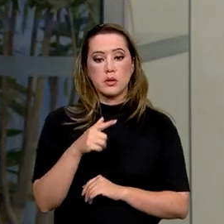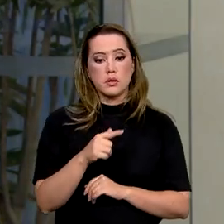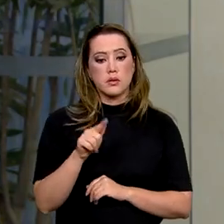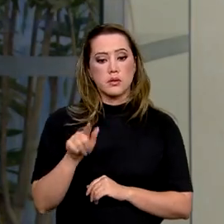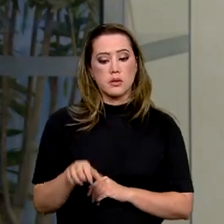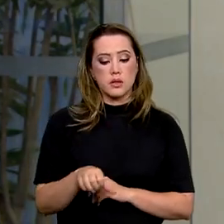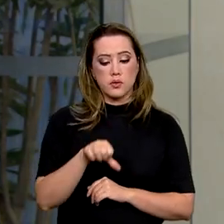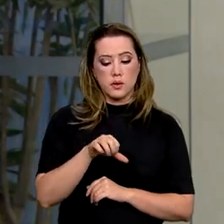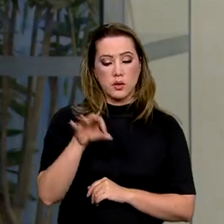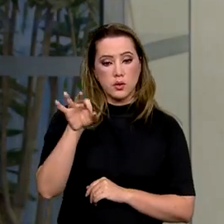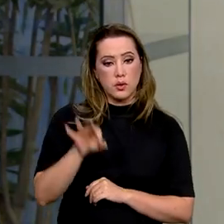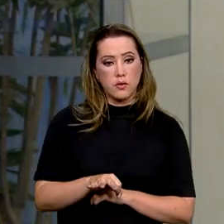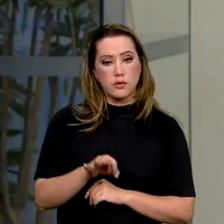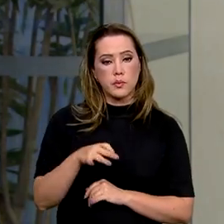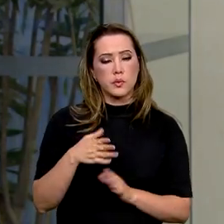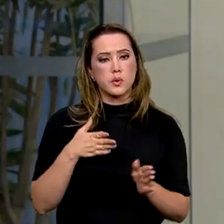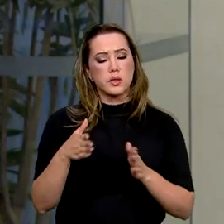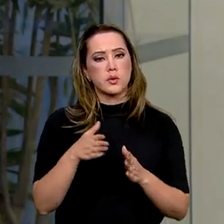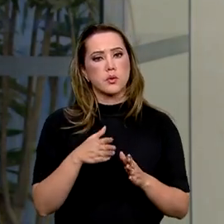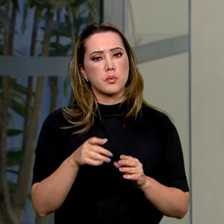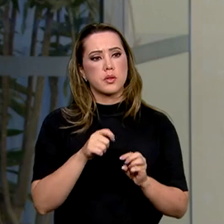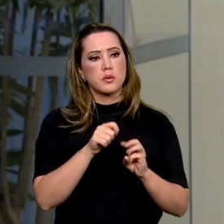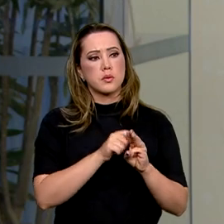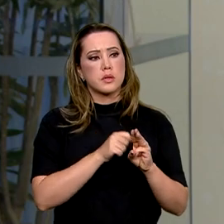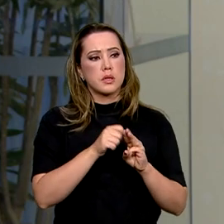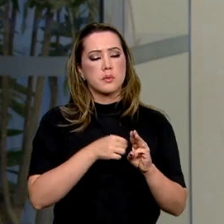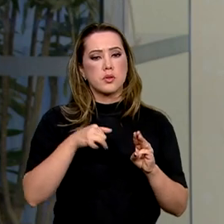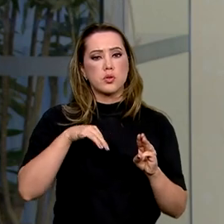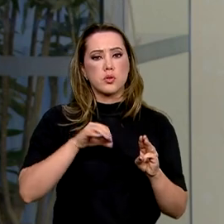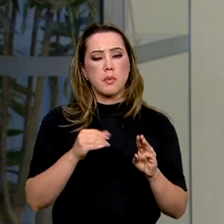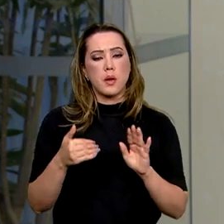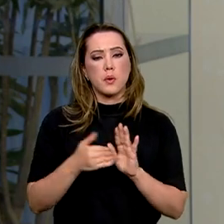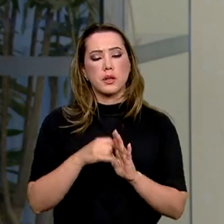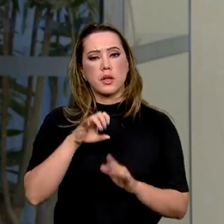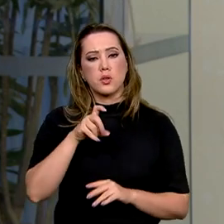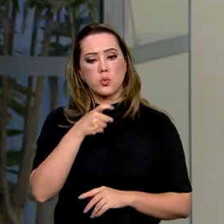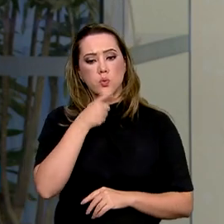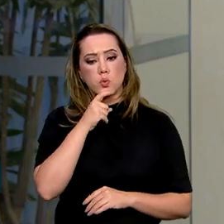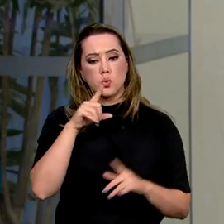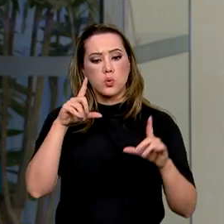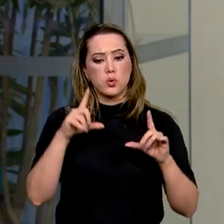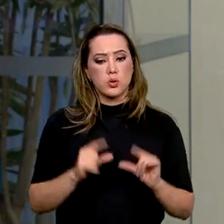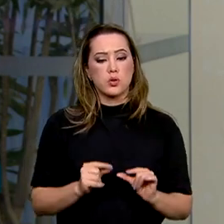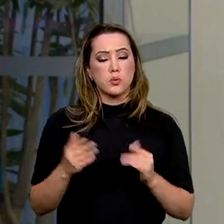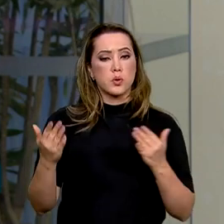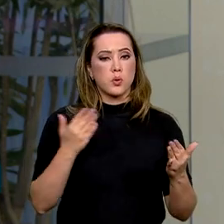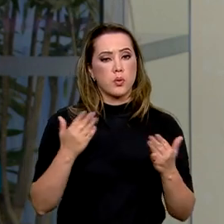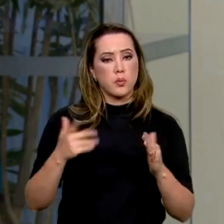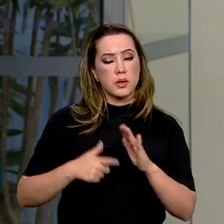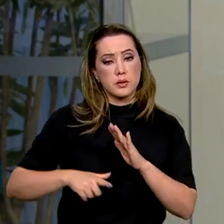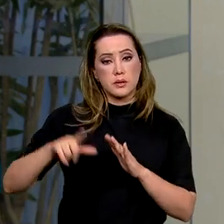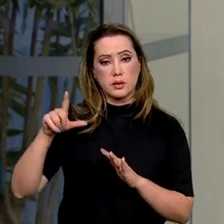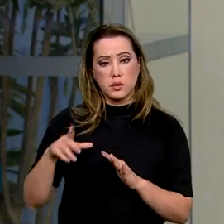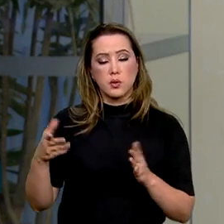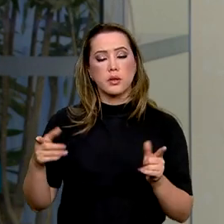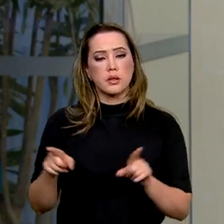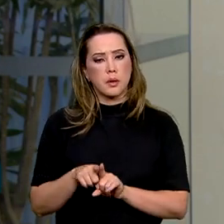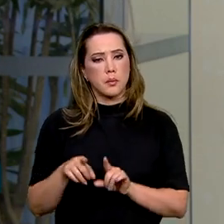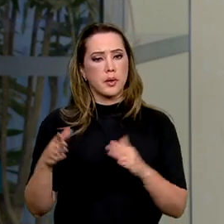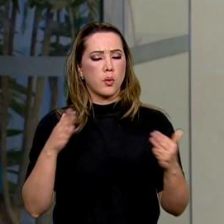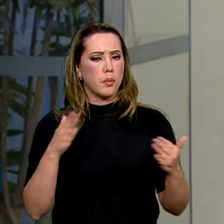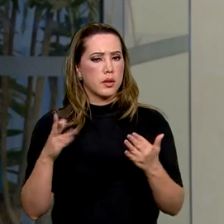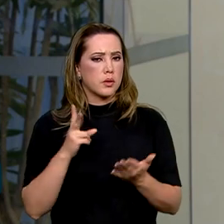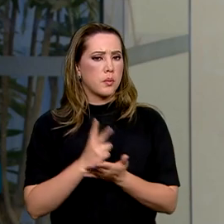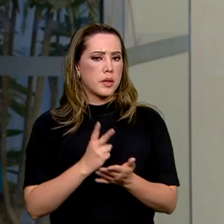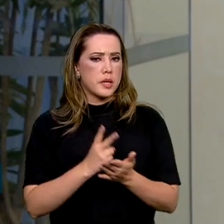,9% no trimestre que vai de maio a julho. Houve uma queda em relação ao trimestre anterior e também em relação a esse